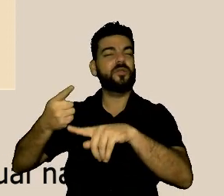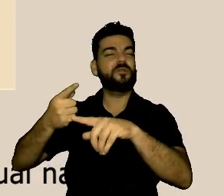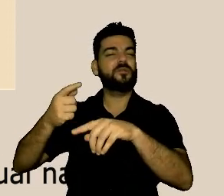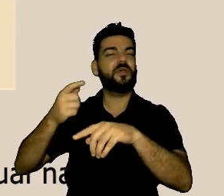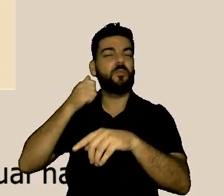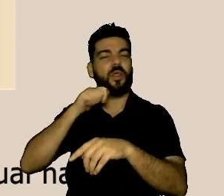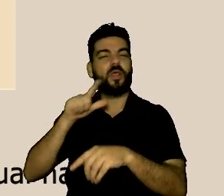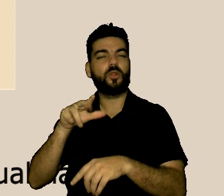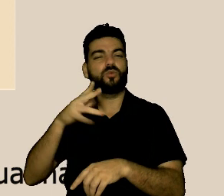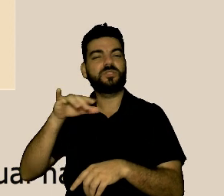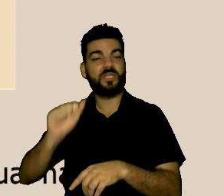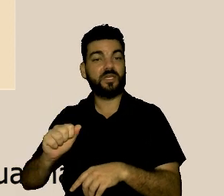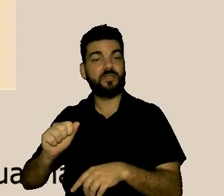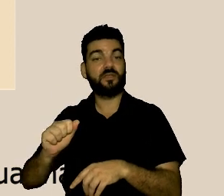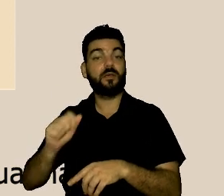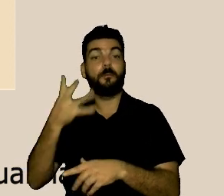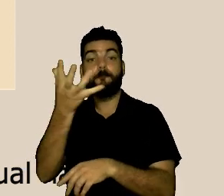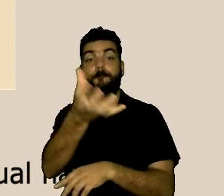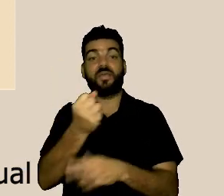Luciana mandou ele para o tribunal